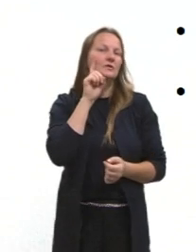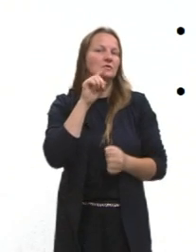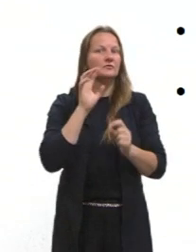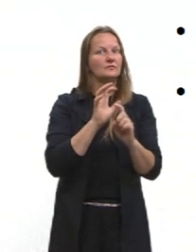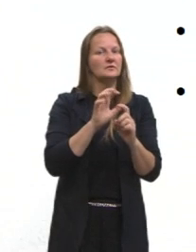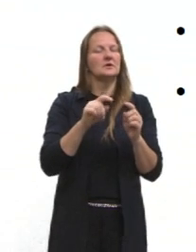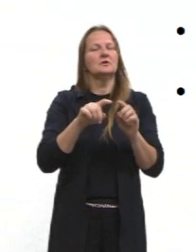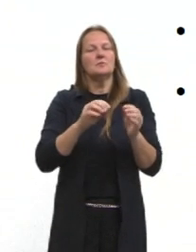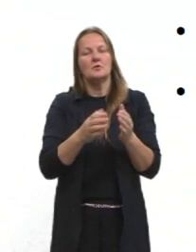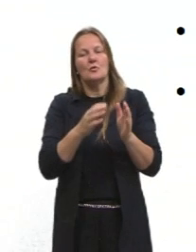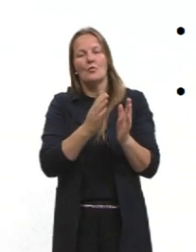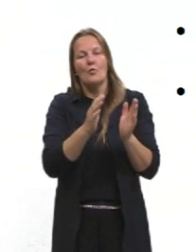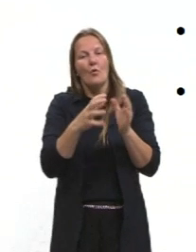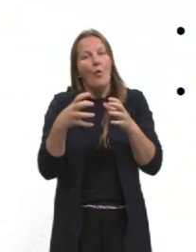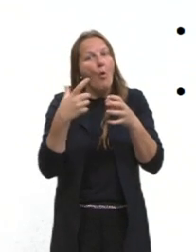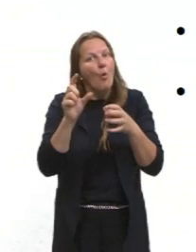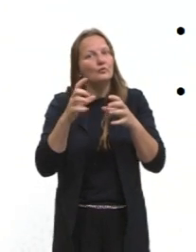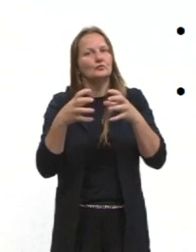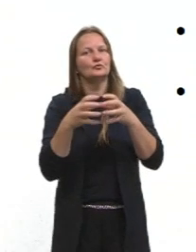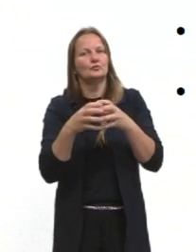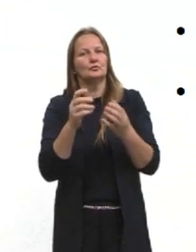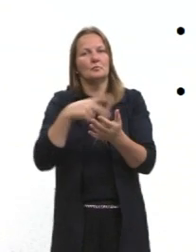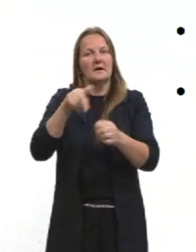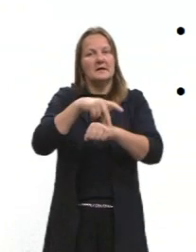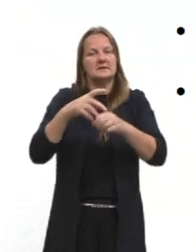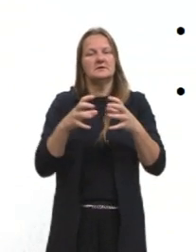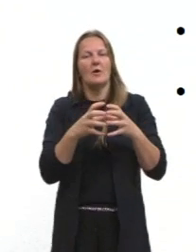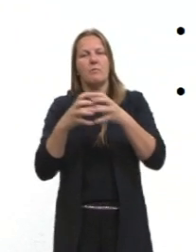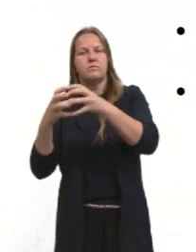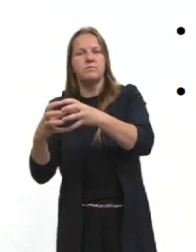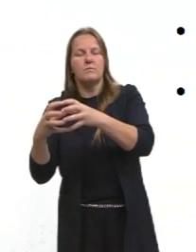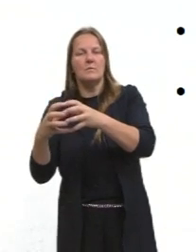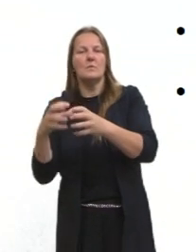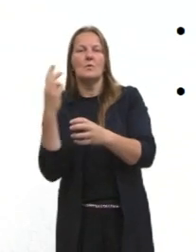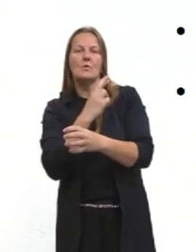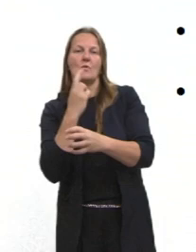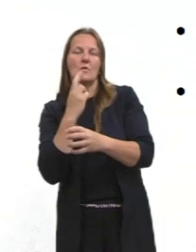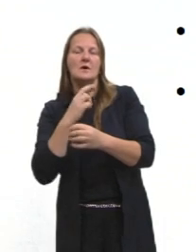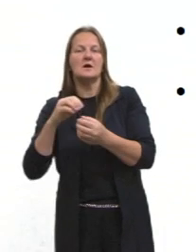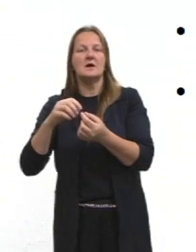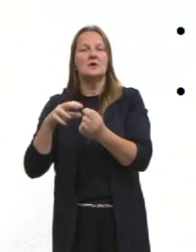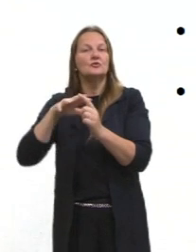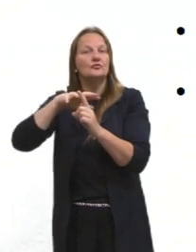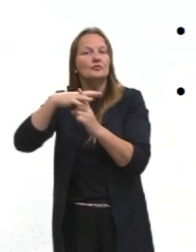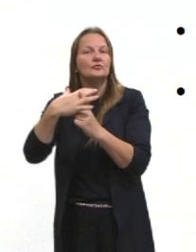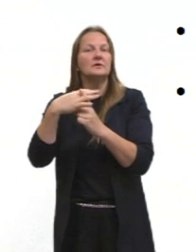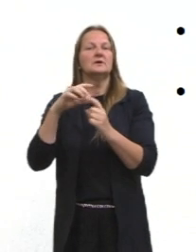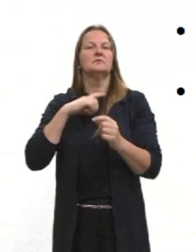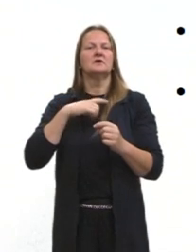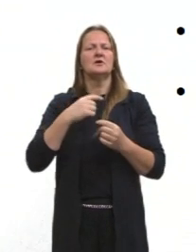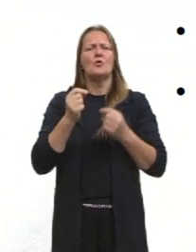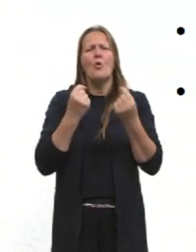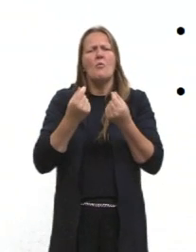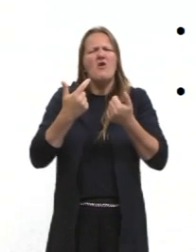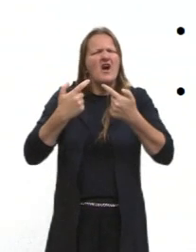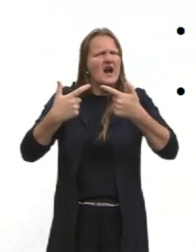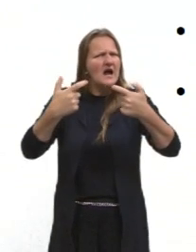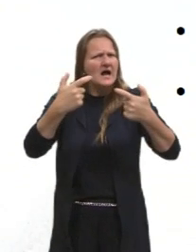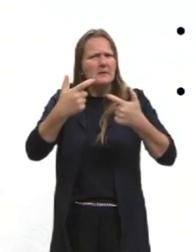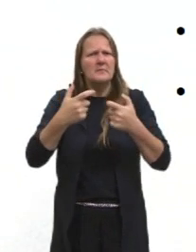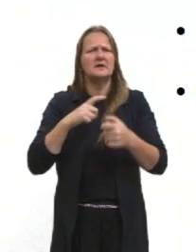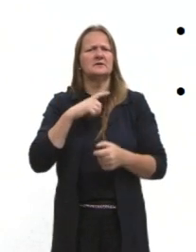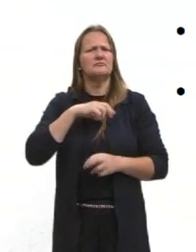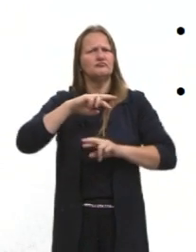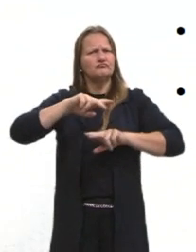socialista, influenciado e liderado pela União Soviética, com a corrida espacial, a corrida armamentista, a